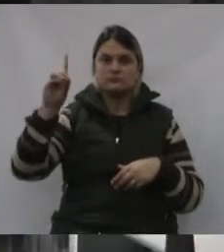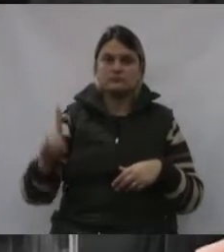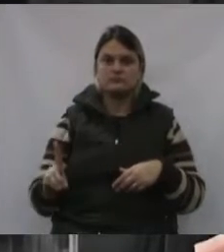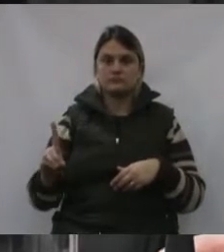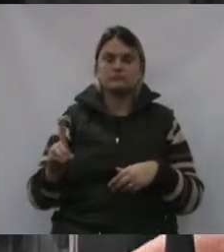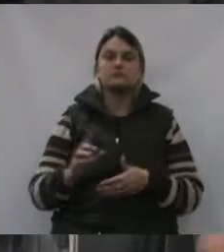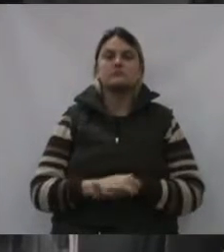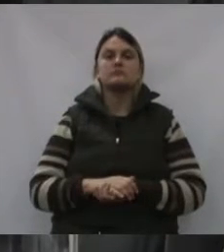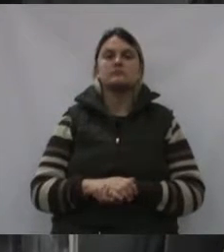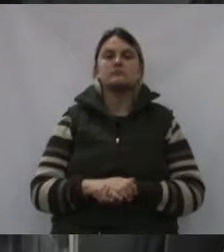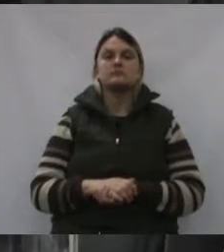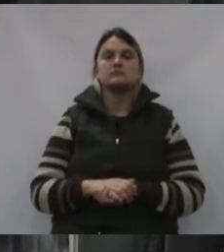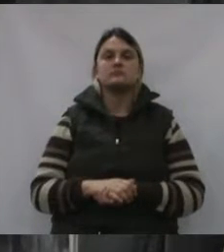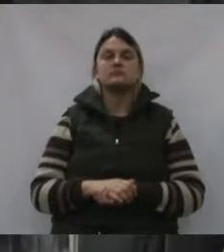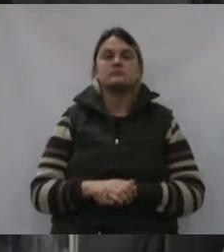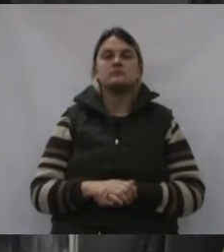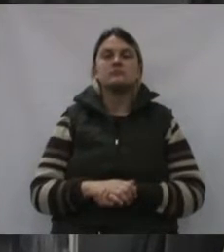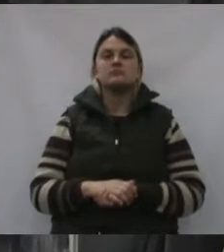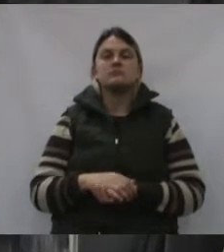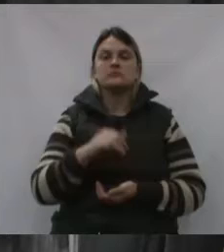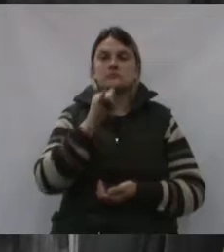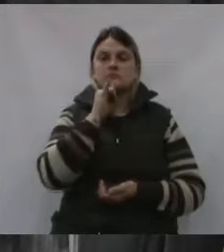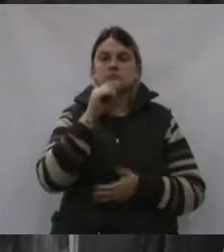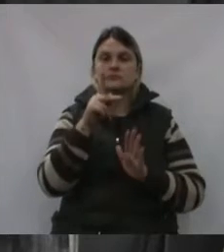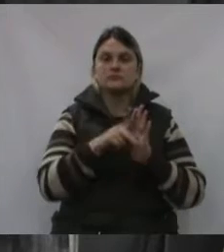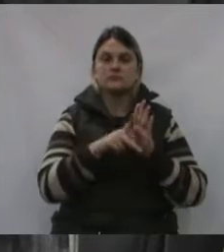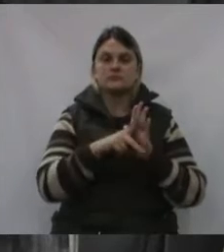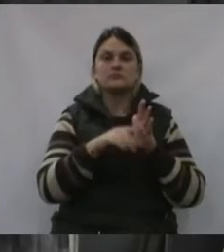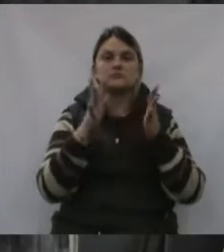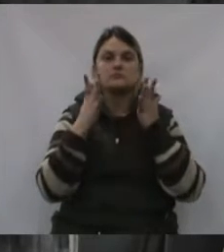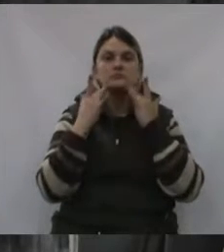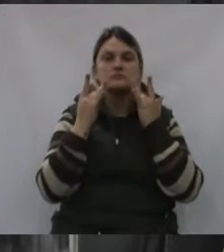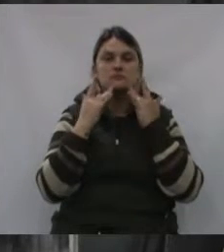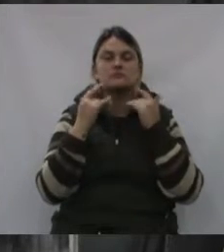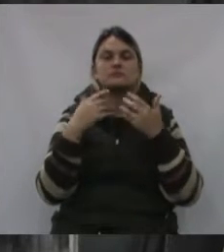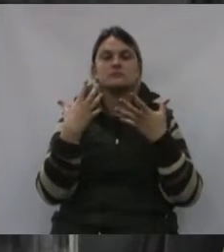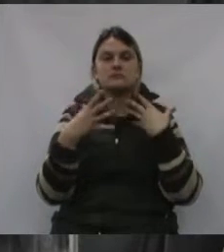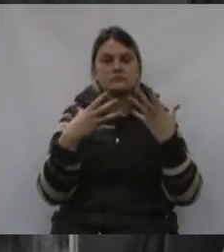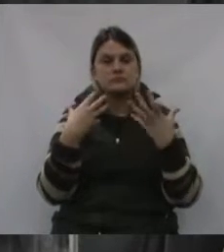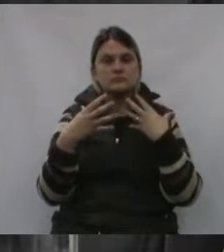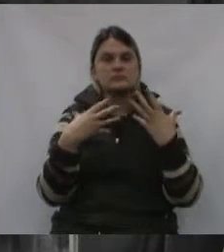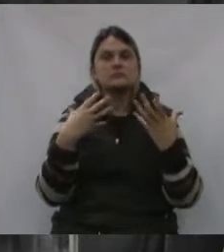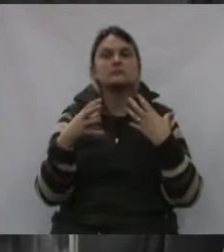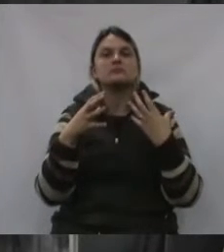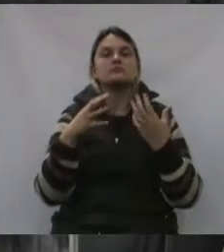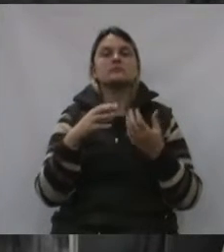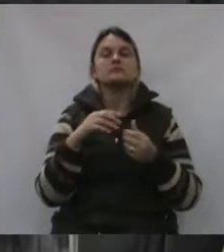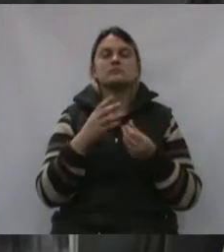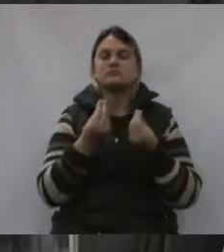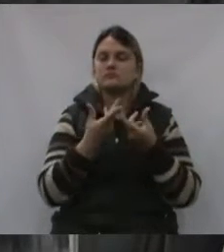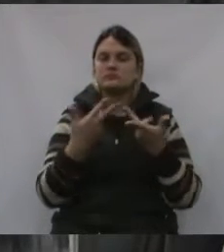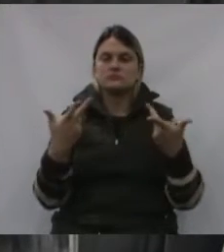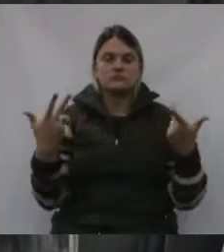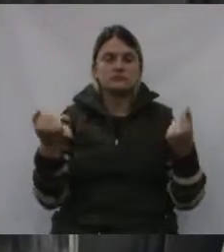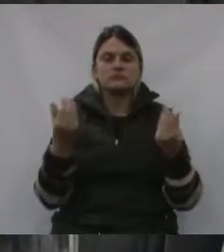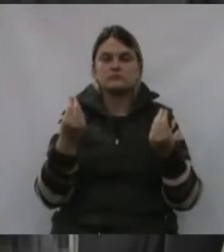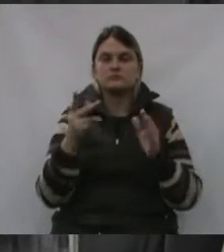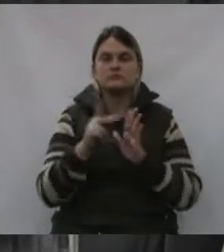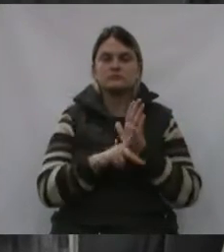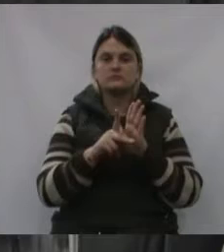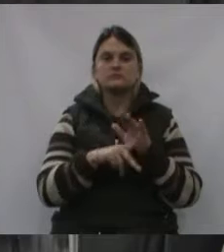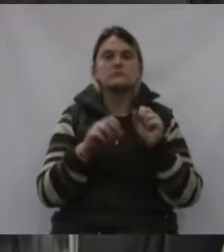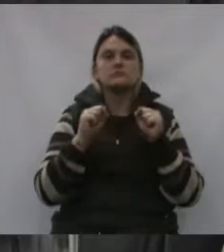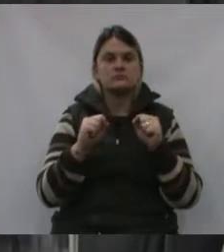de um atendimento. exemplo de projeto de teatro, de cantos, enfim, de tantos que podem ser